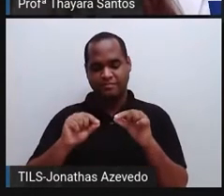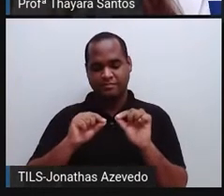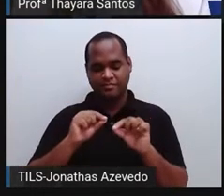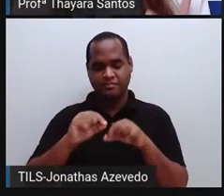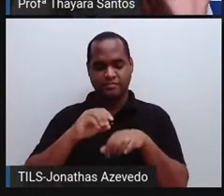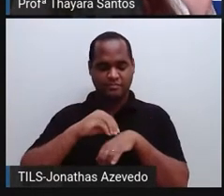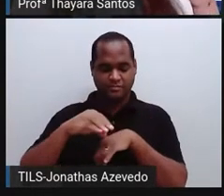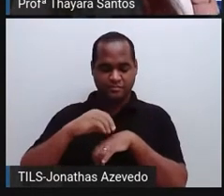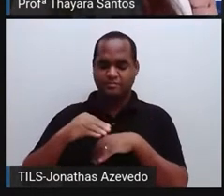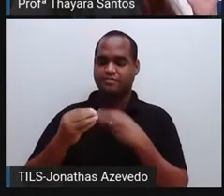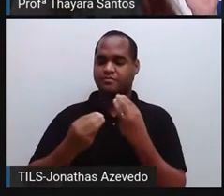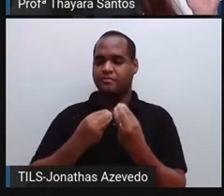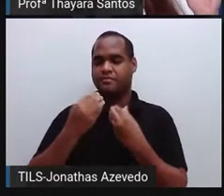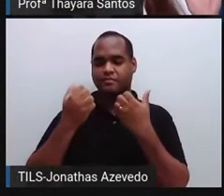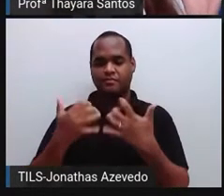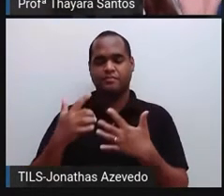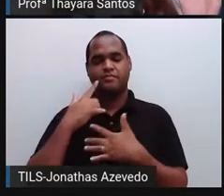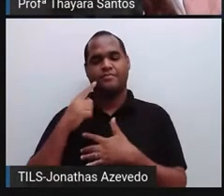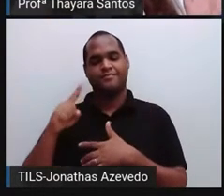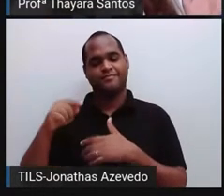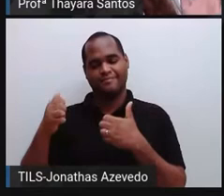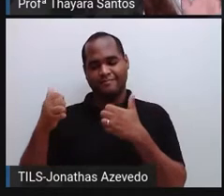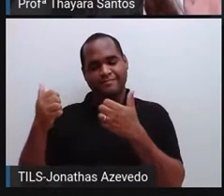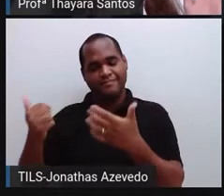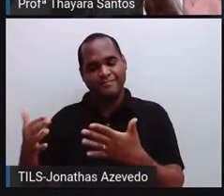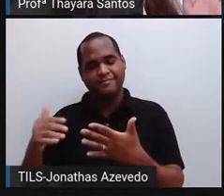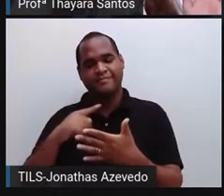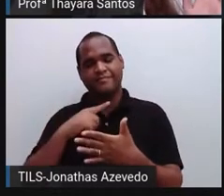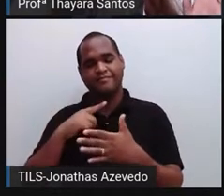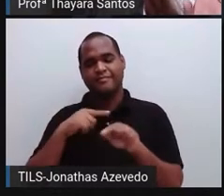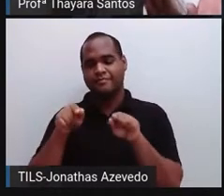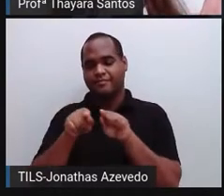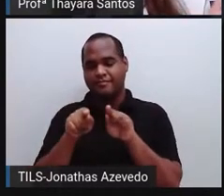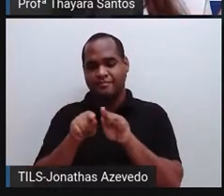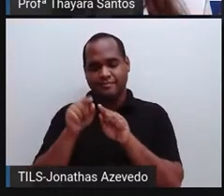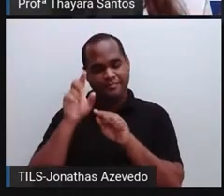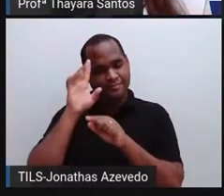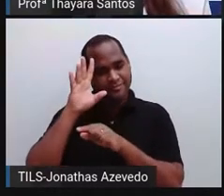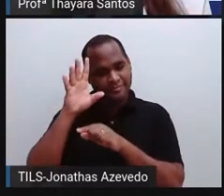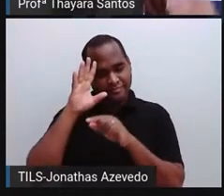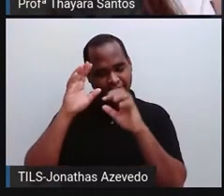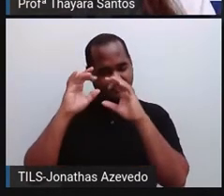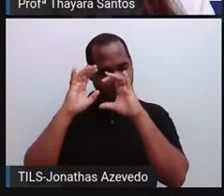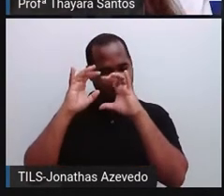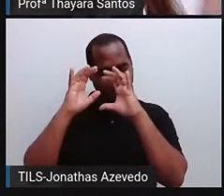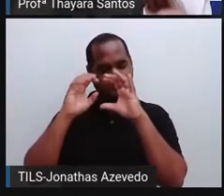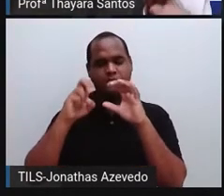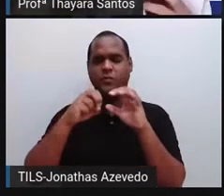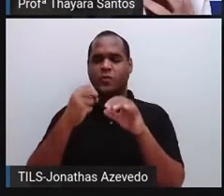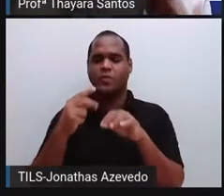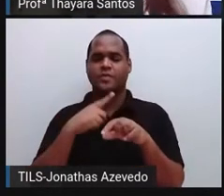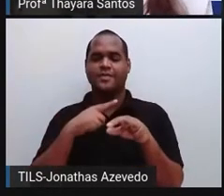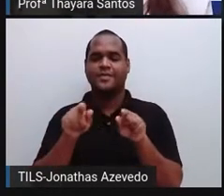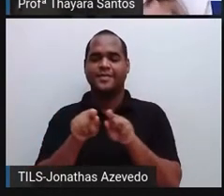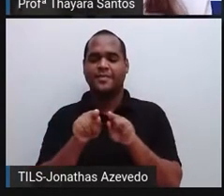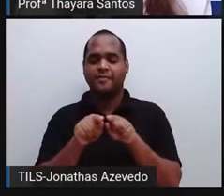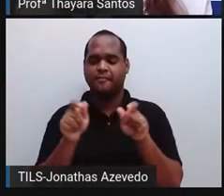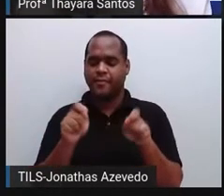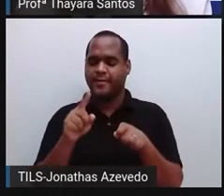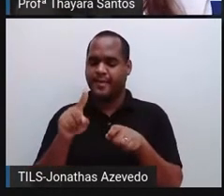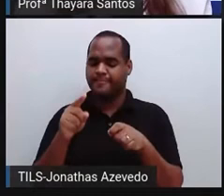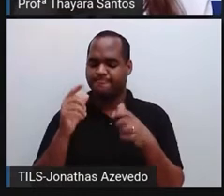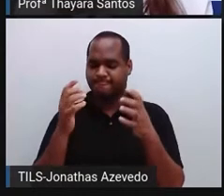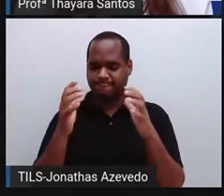gente quer que venha do meio externo para o nosso cérebro ou do cérebro também para o órgão que vai precisar